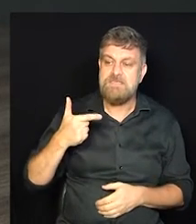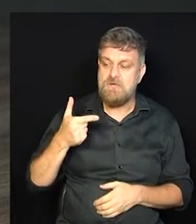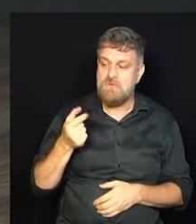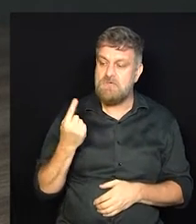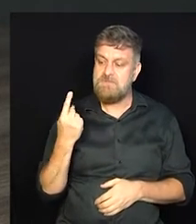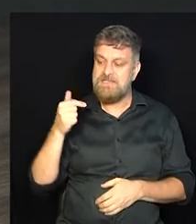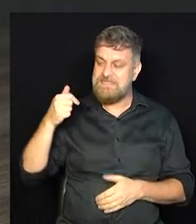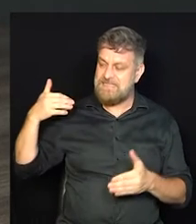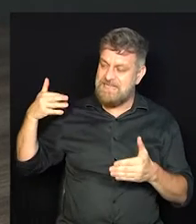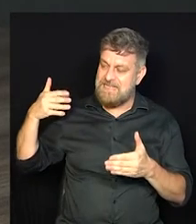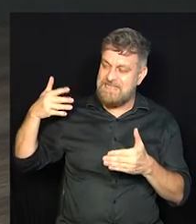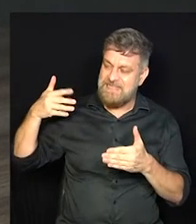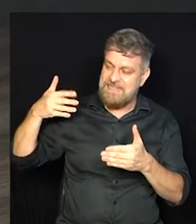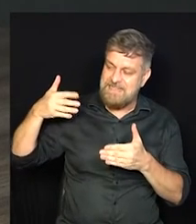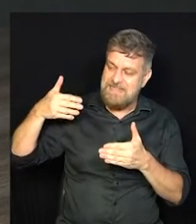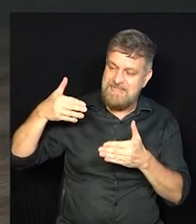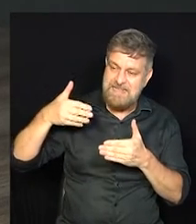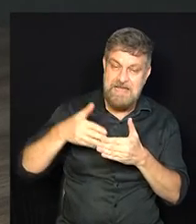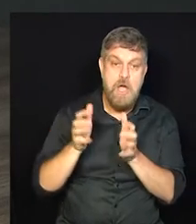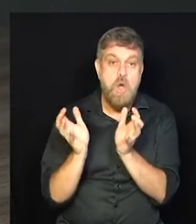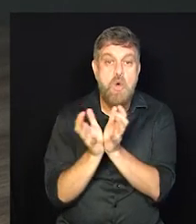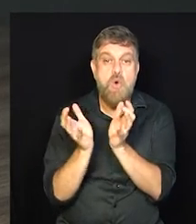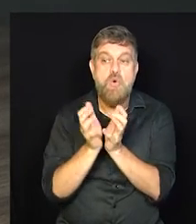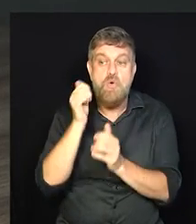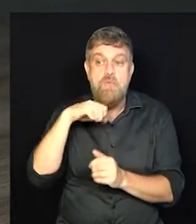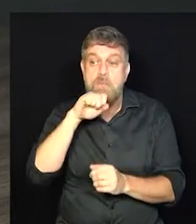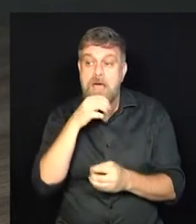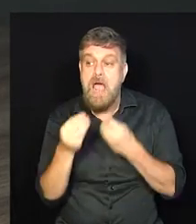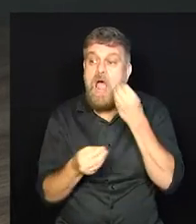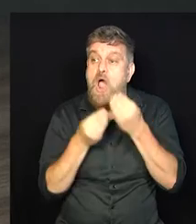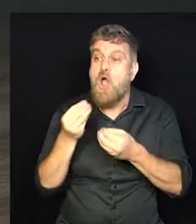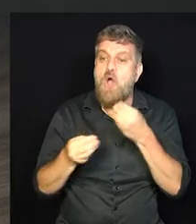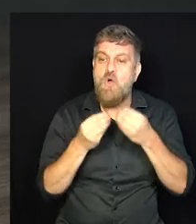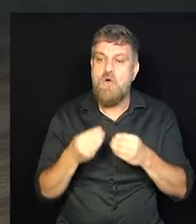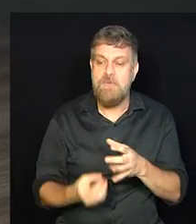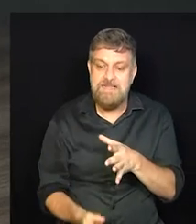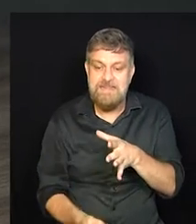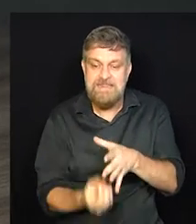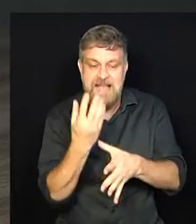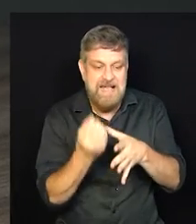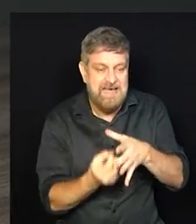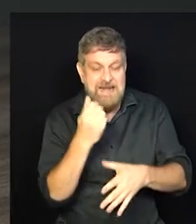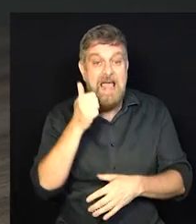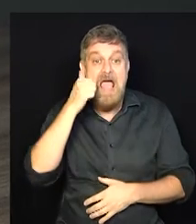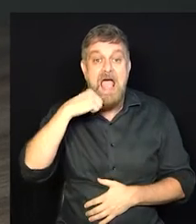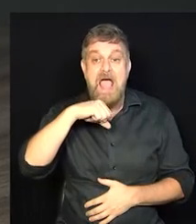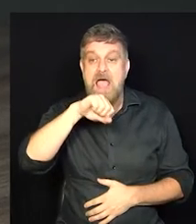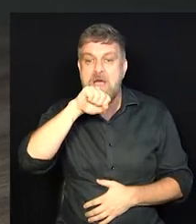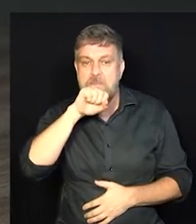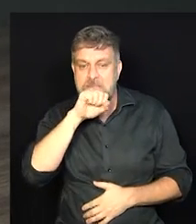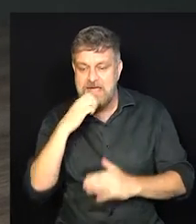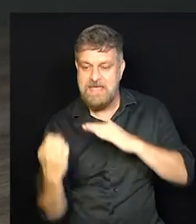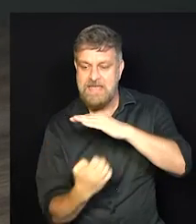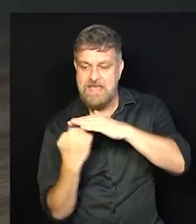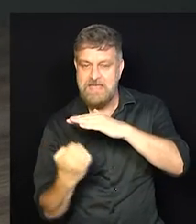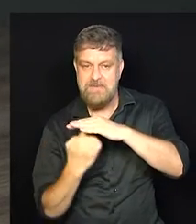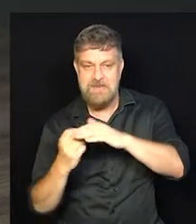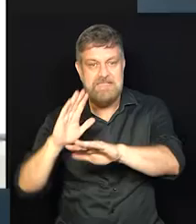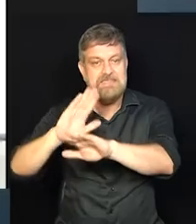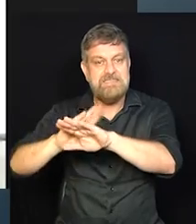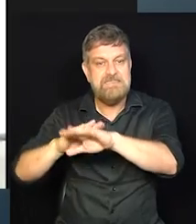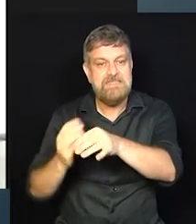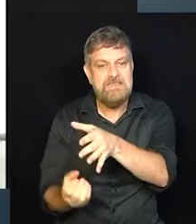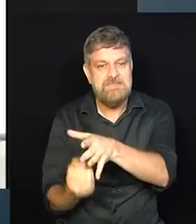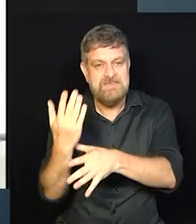2017 com o Grupo Mãe, como está hoje todo esse movimento de mães empreendedoras.